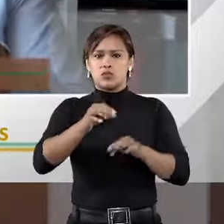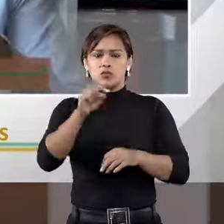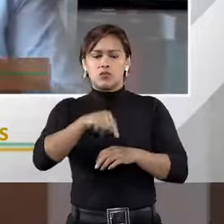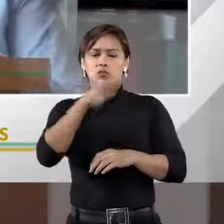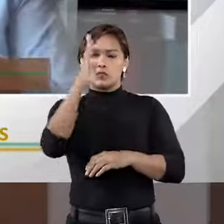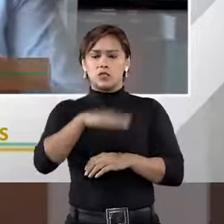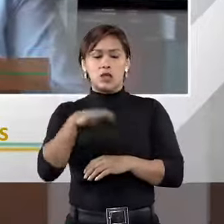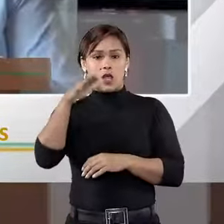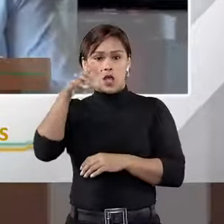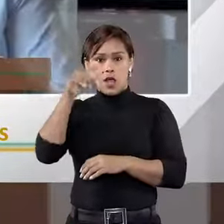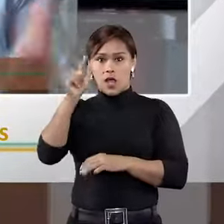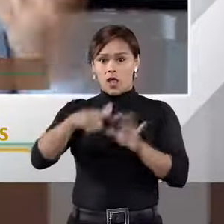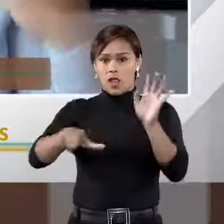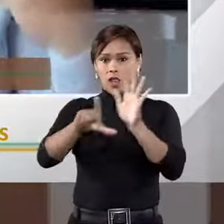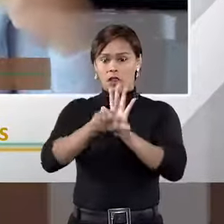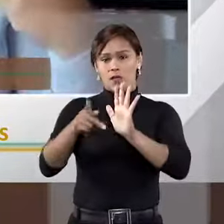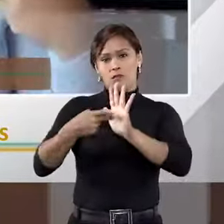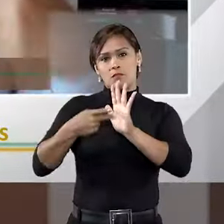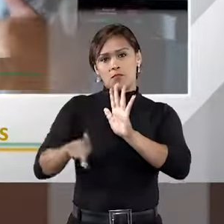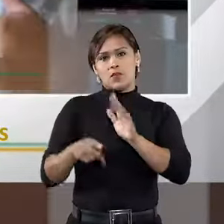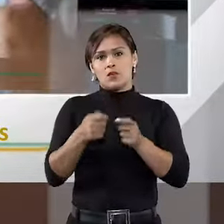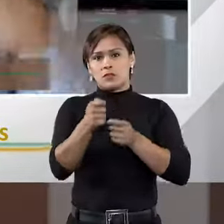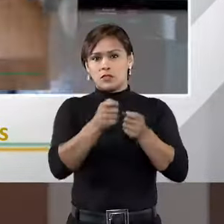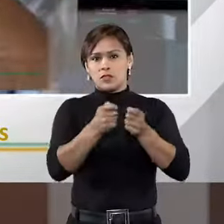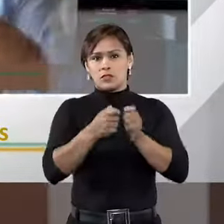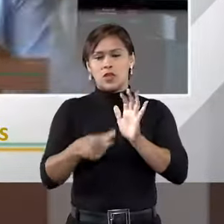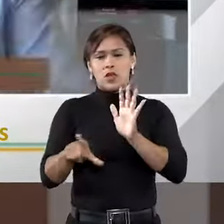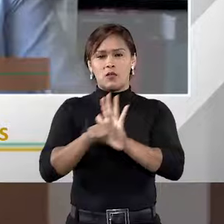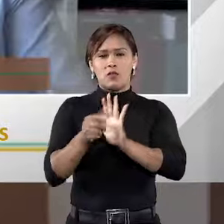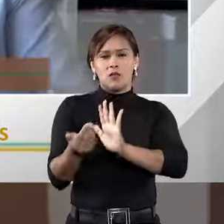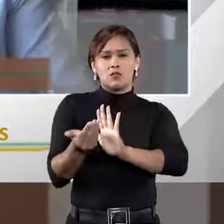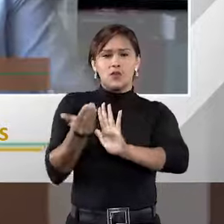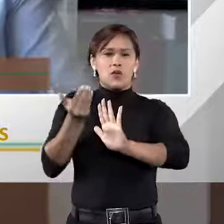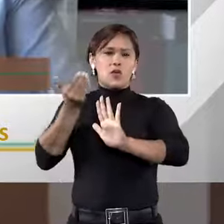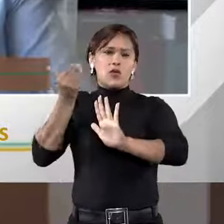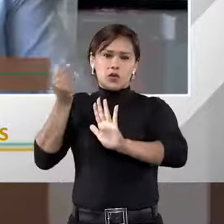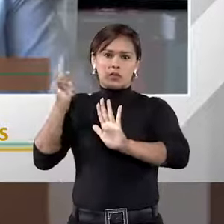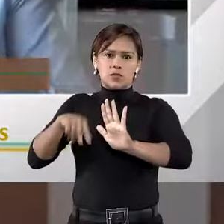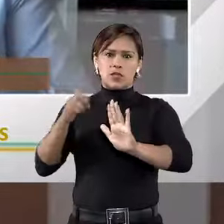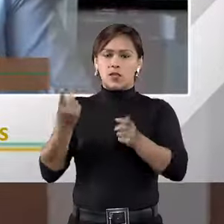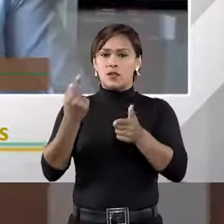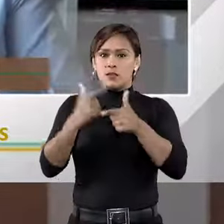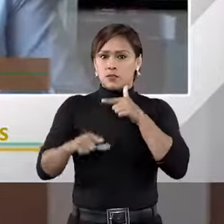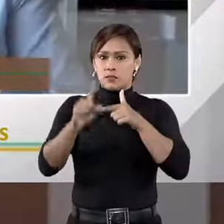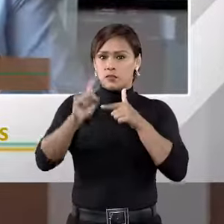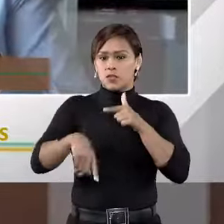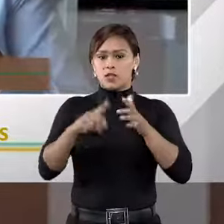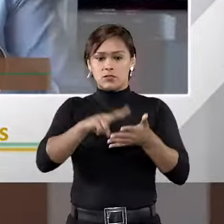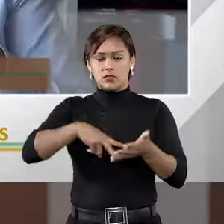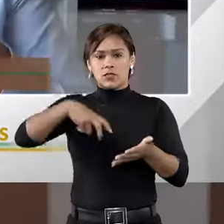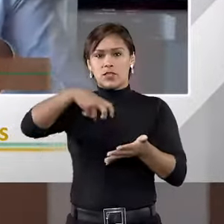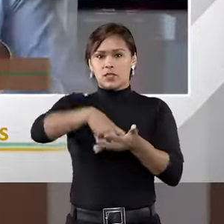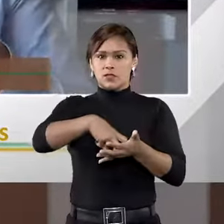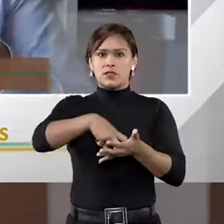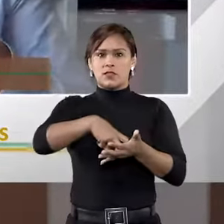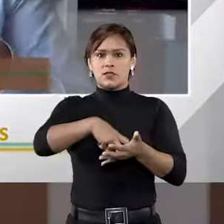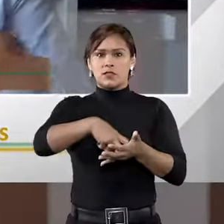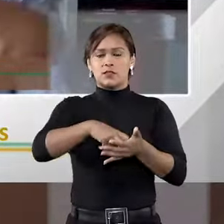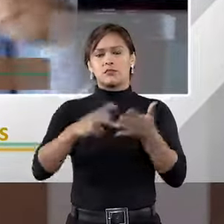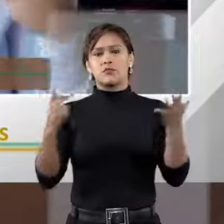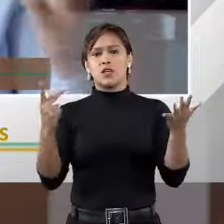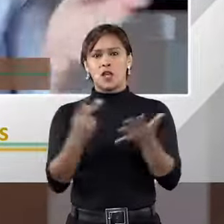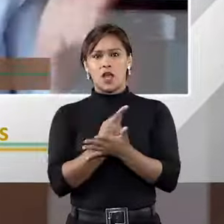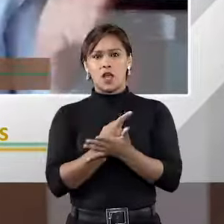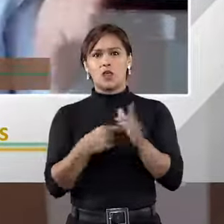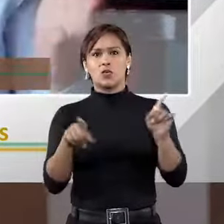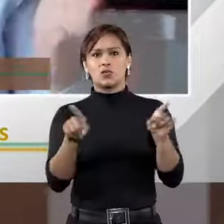Mas, curiosamente, a nossa lei de arbitragem, que é uma lei antiga, nesse ponto, no meu modo de ver, ela proíbe que as sentenças arbitrárias sejam executadas